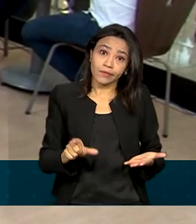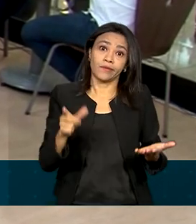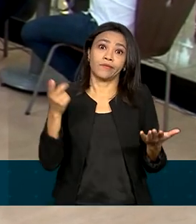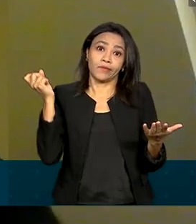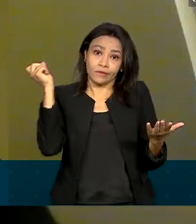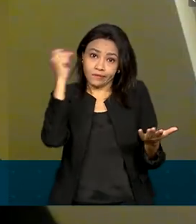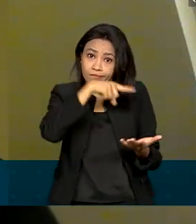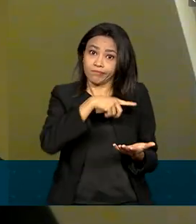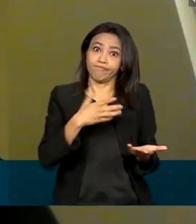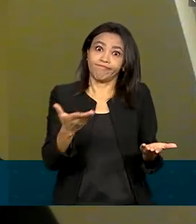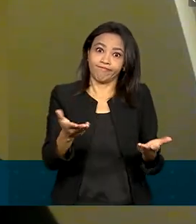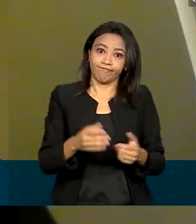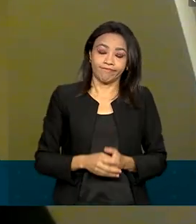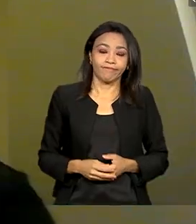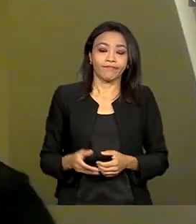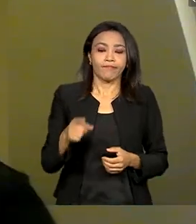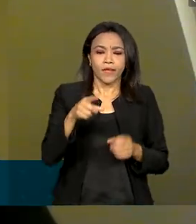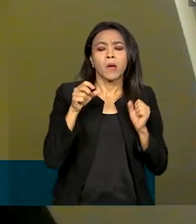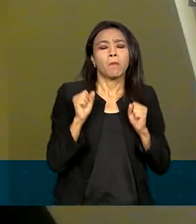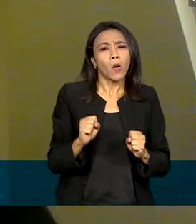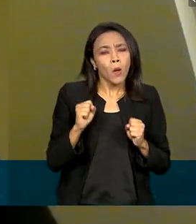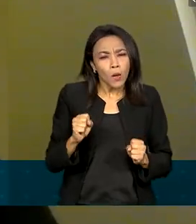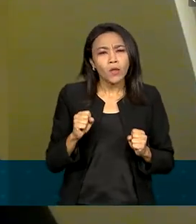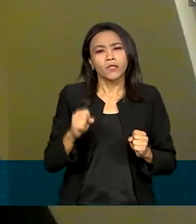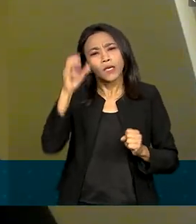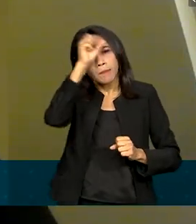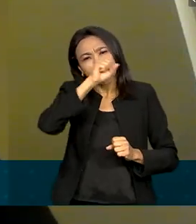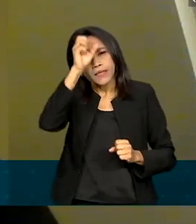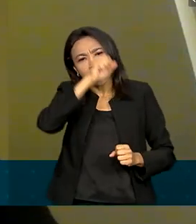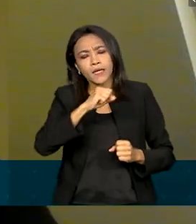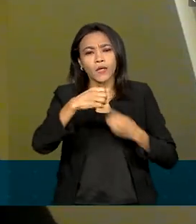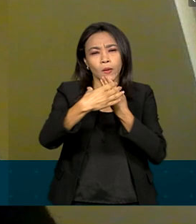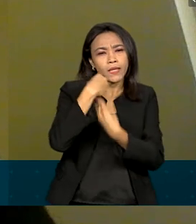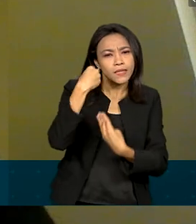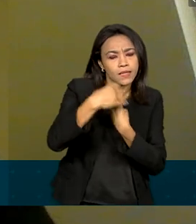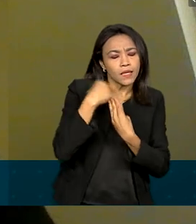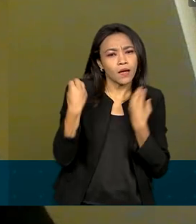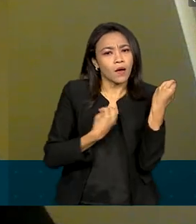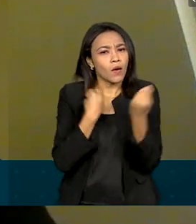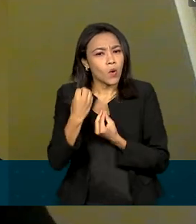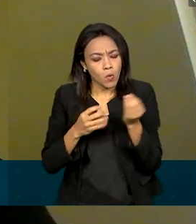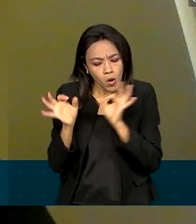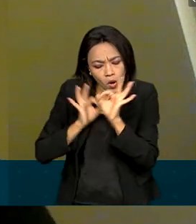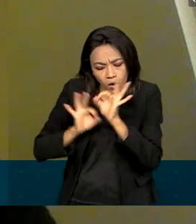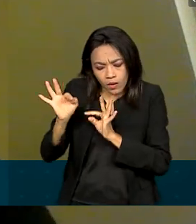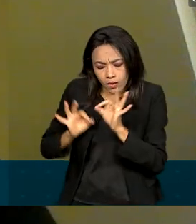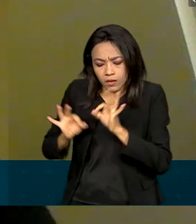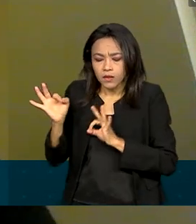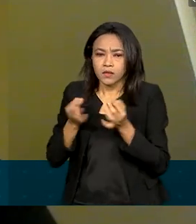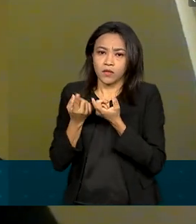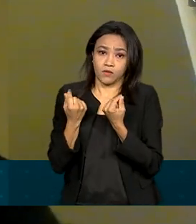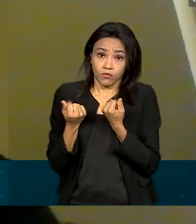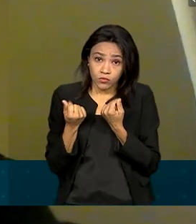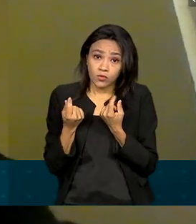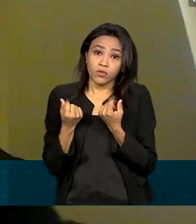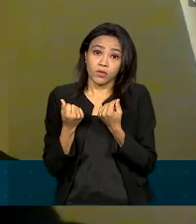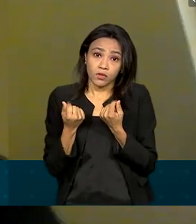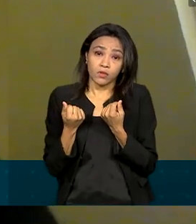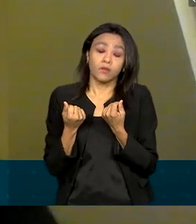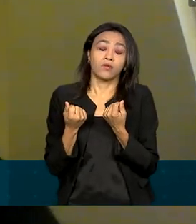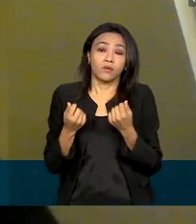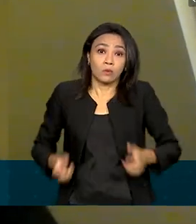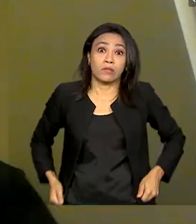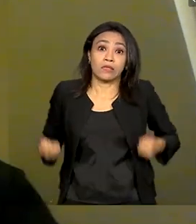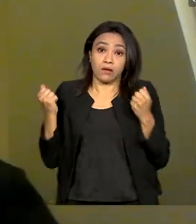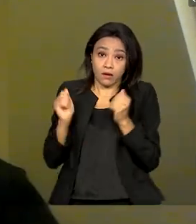novamente. Ali ele pode se orientar, pode aprender como organizar o seu orçamento, como planejar os